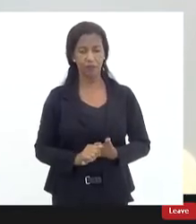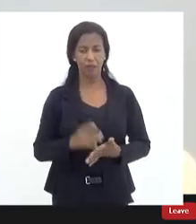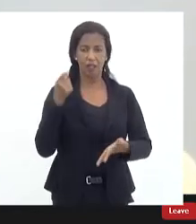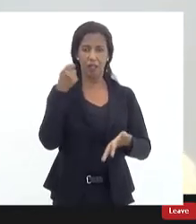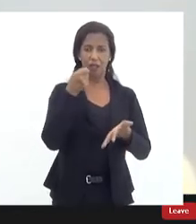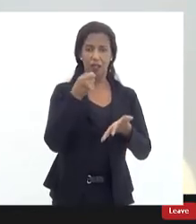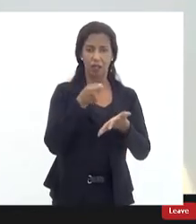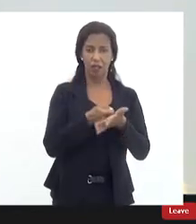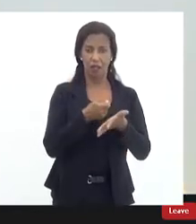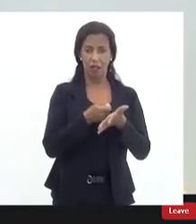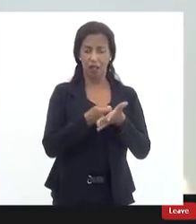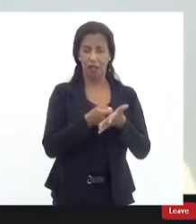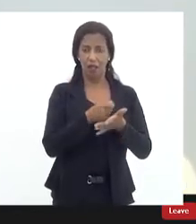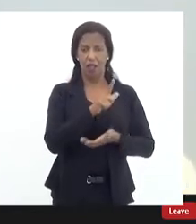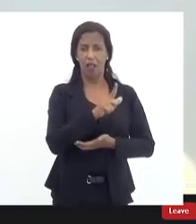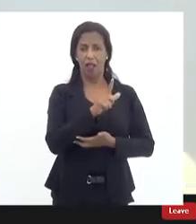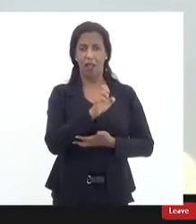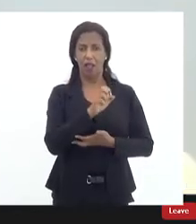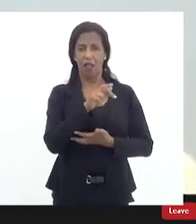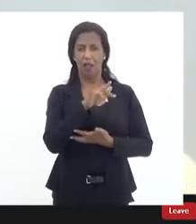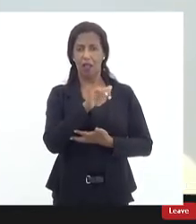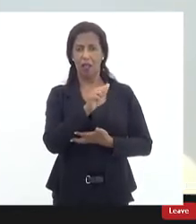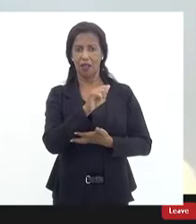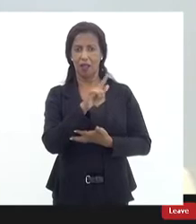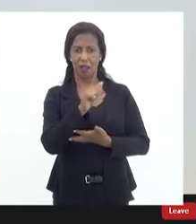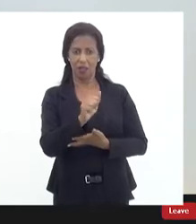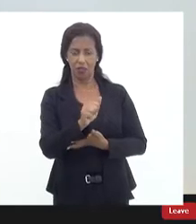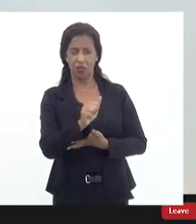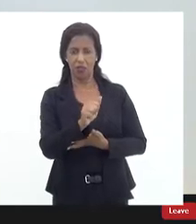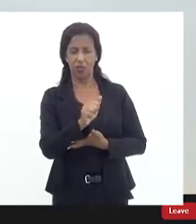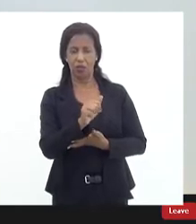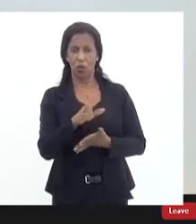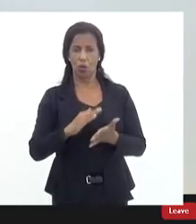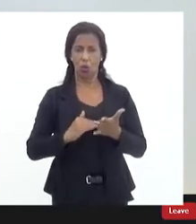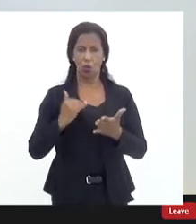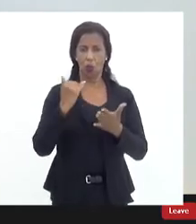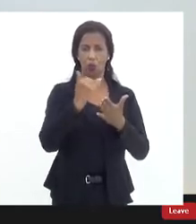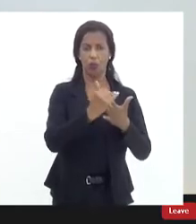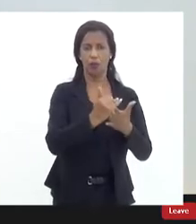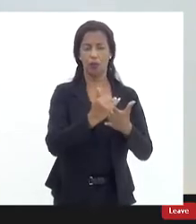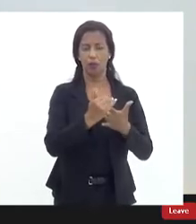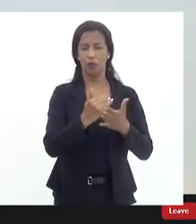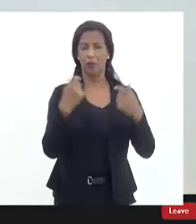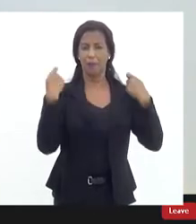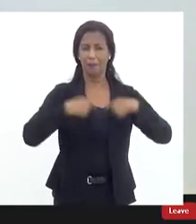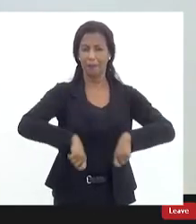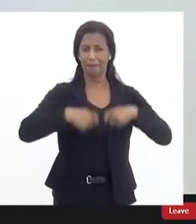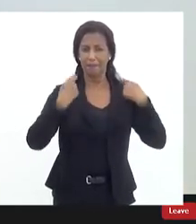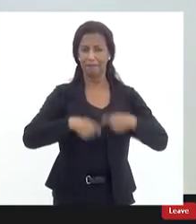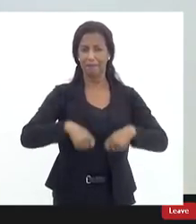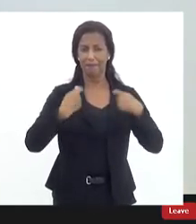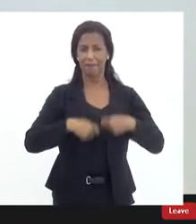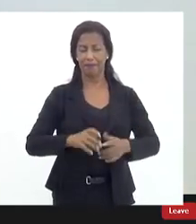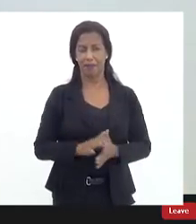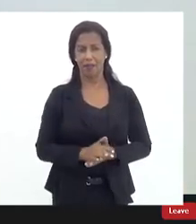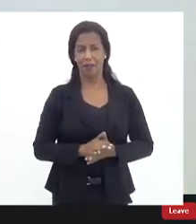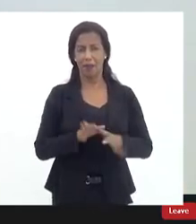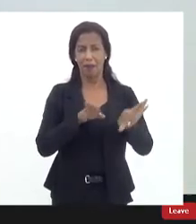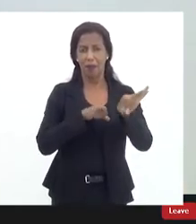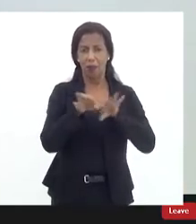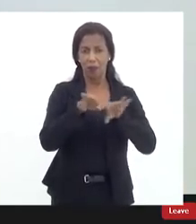legalidade com proporcionalidade e absoluta necessidade para a